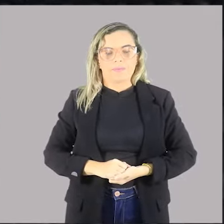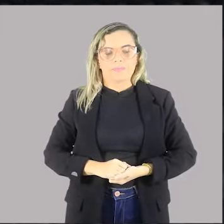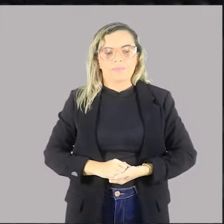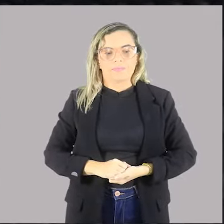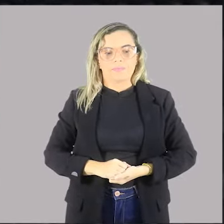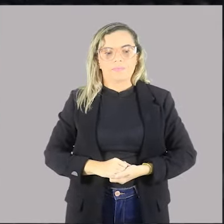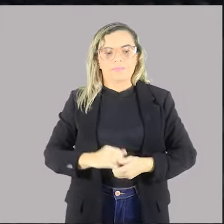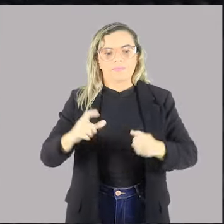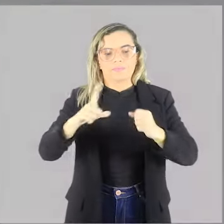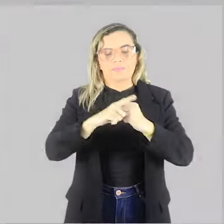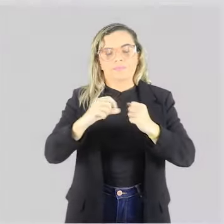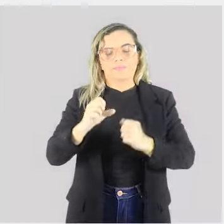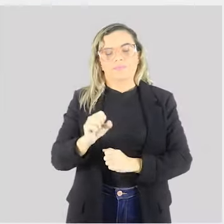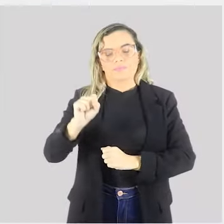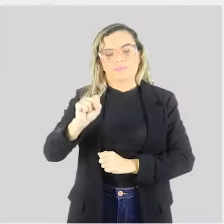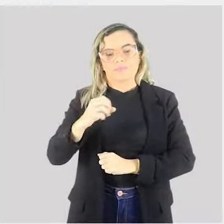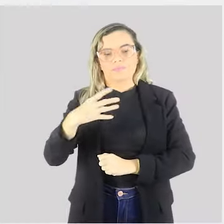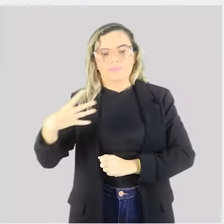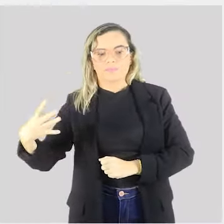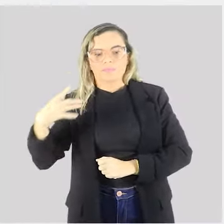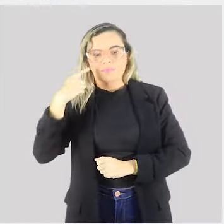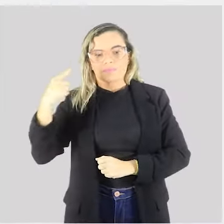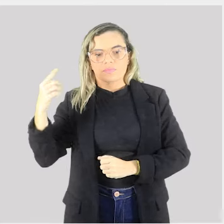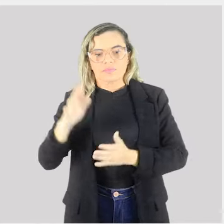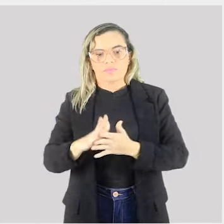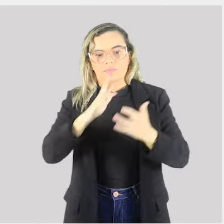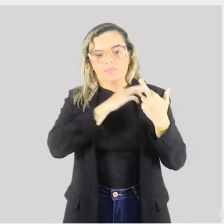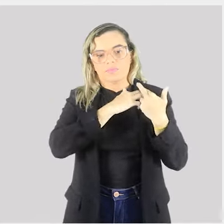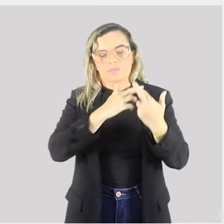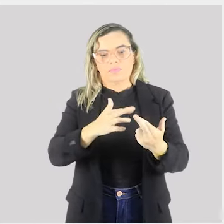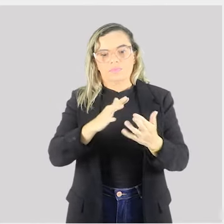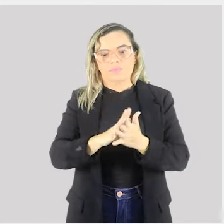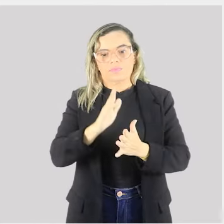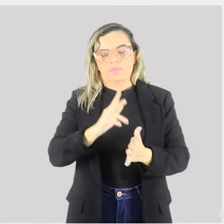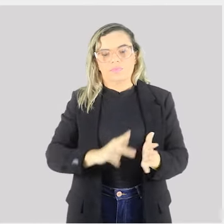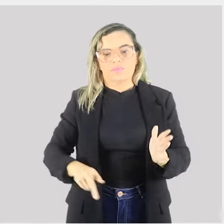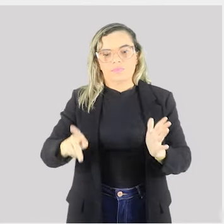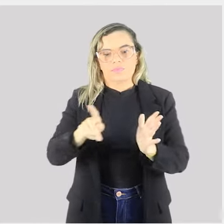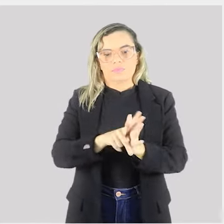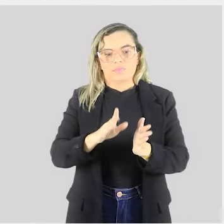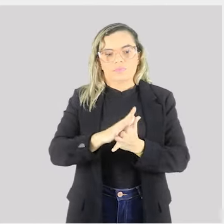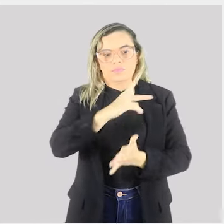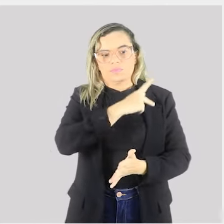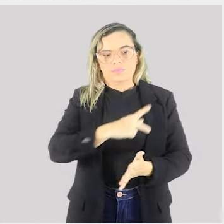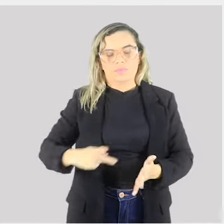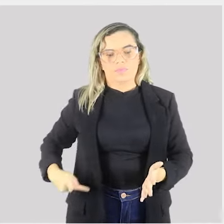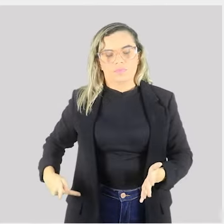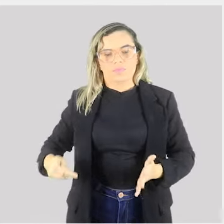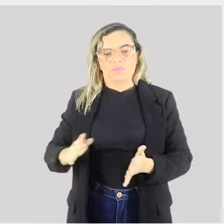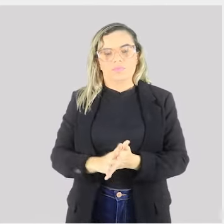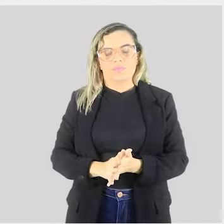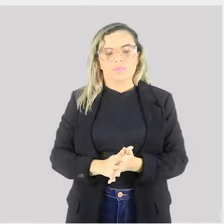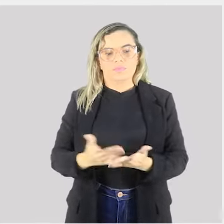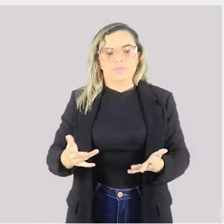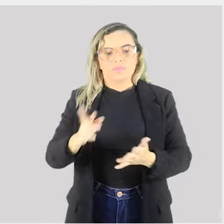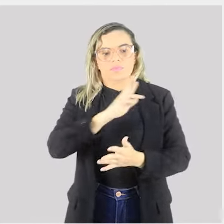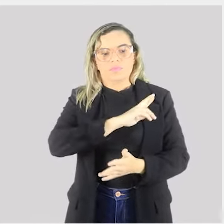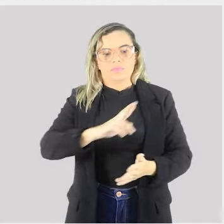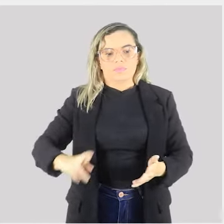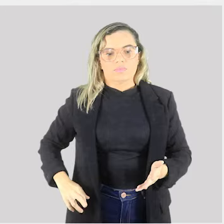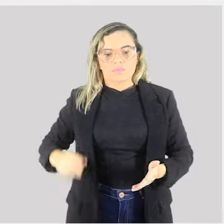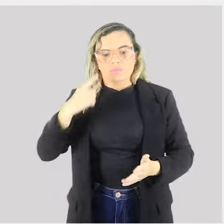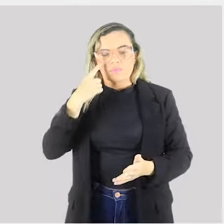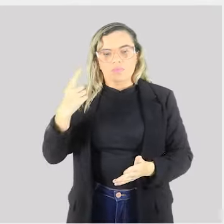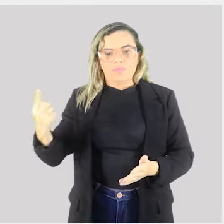Artigo 84 compete privativamente ao Presidente da República, sancionar, promulgar, fazer publicar as leis,